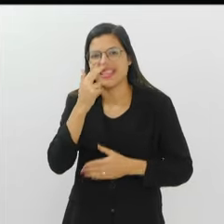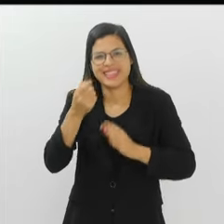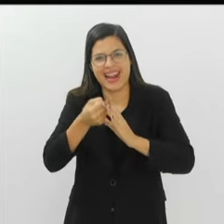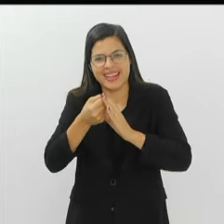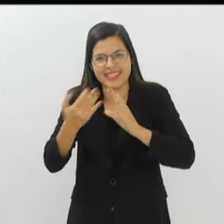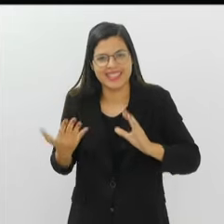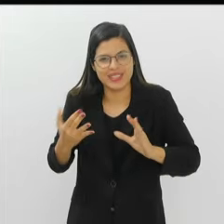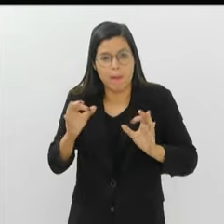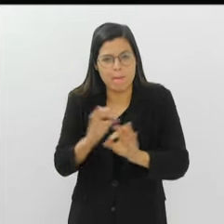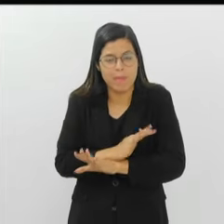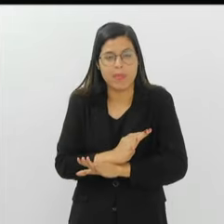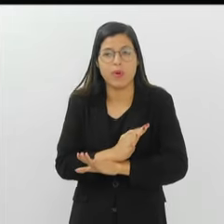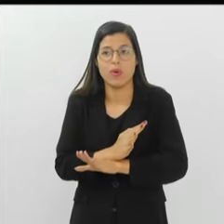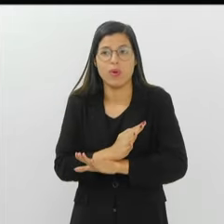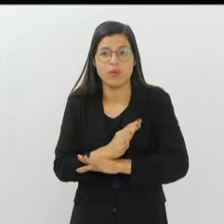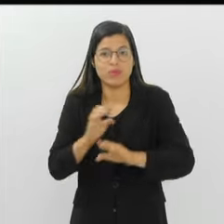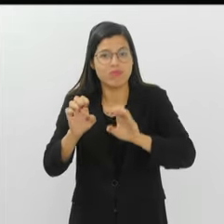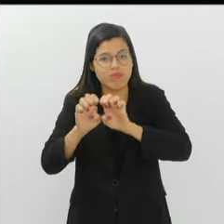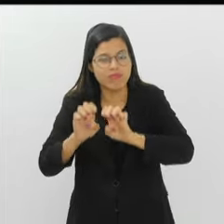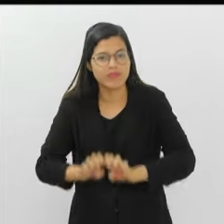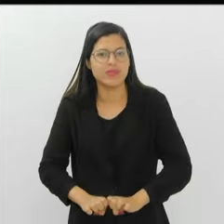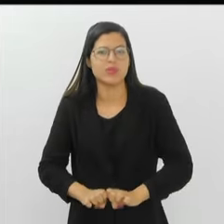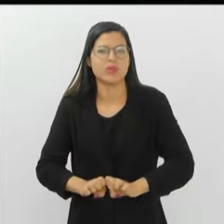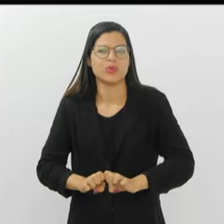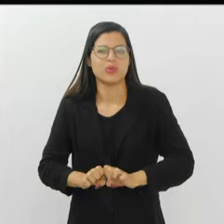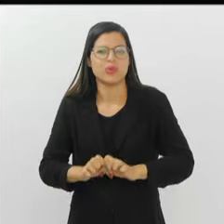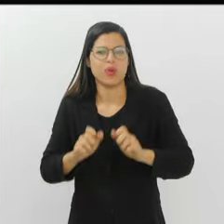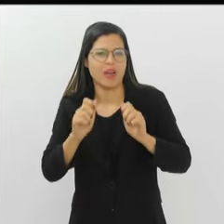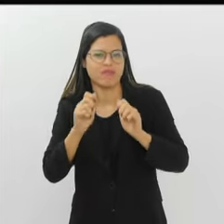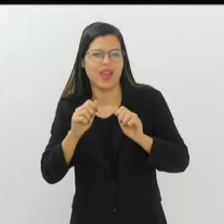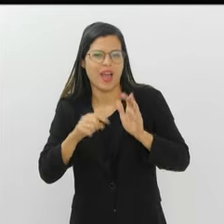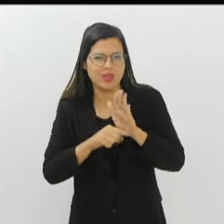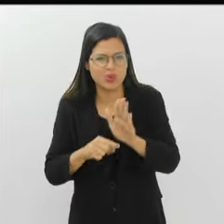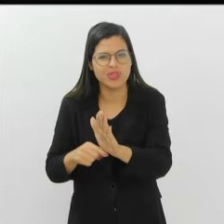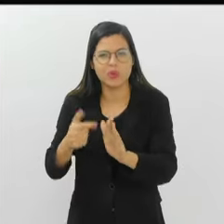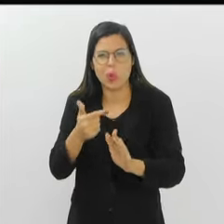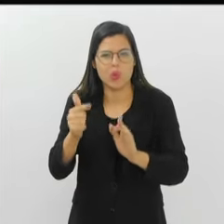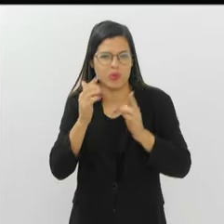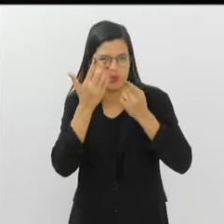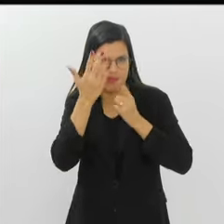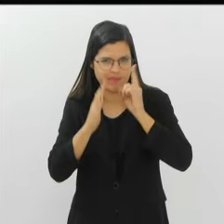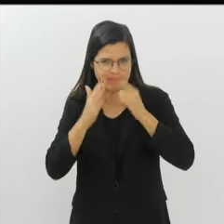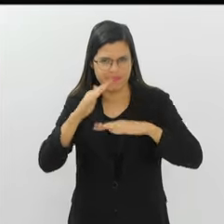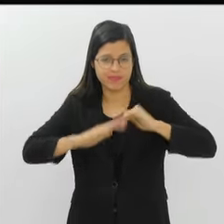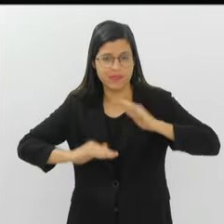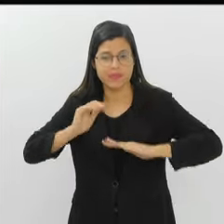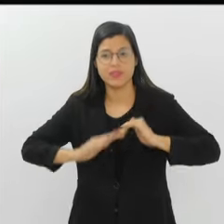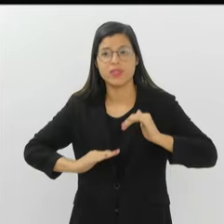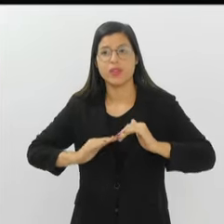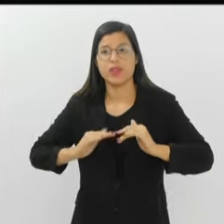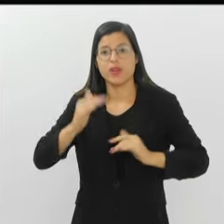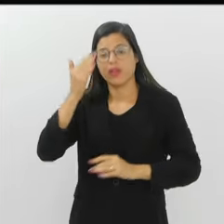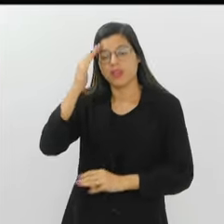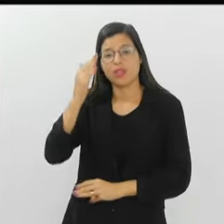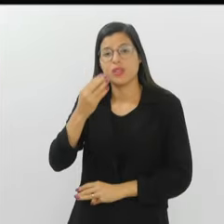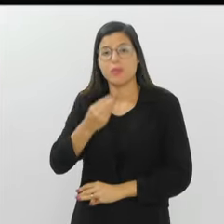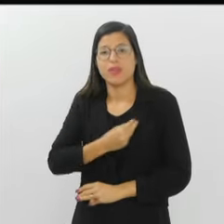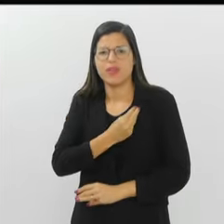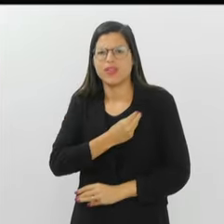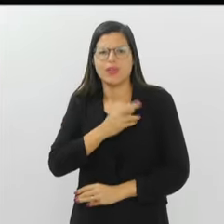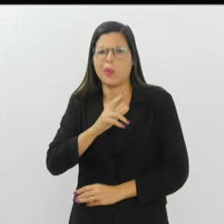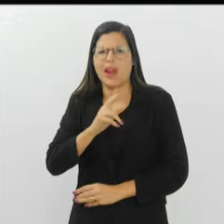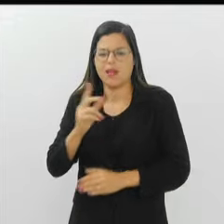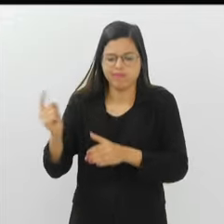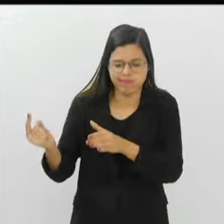estrutura, como diretor cultural, assessorando outros carnavalescos. Então eu não busquei. Então eu sempre entendi que a minha vida não